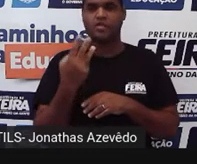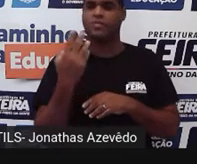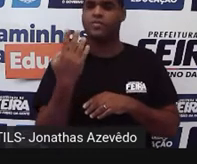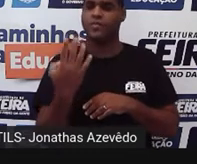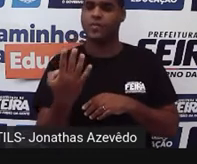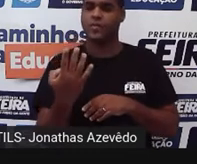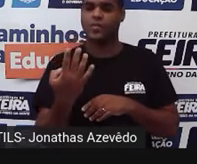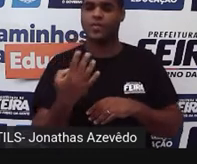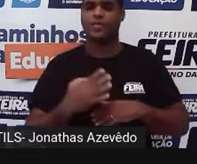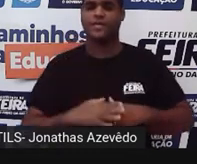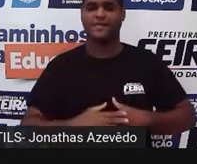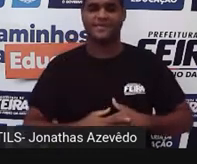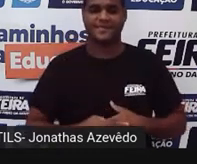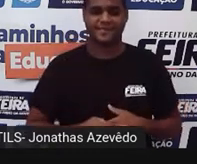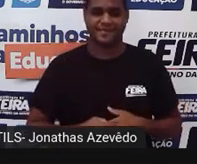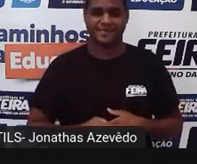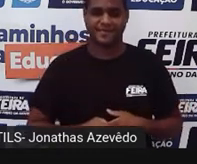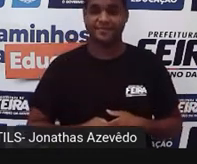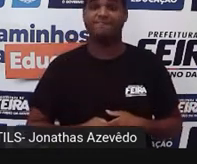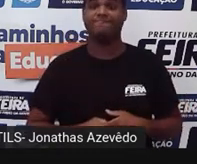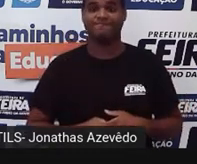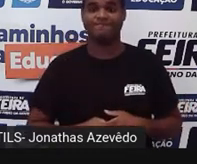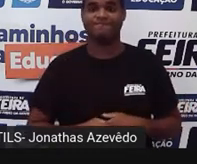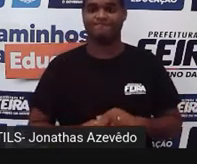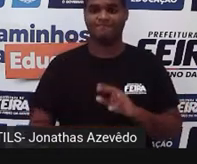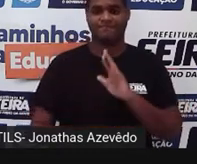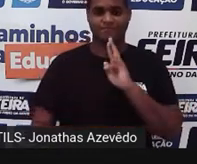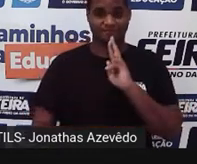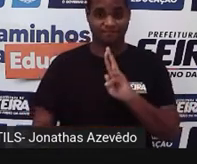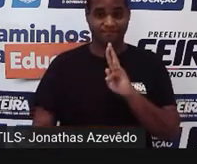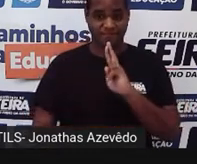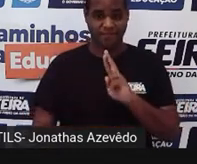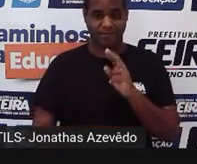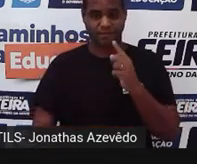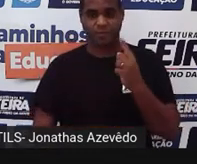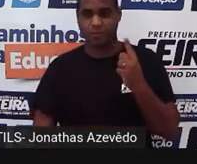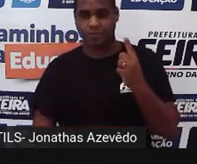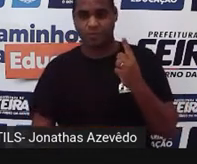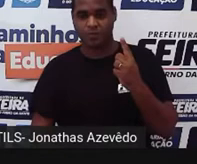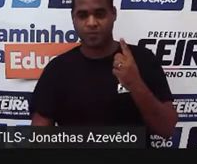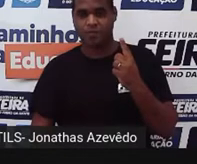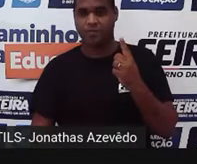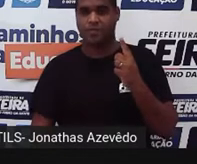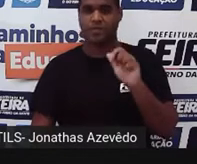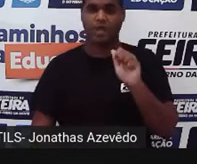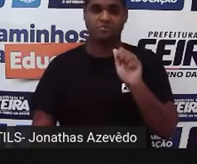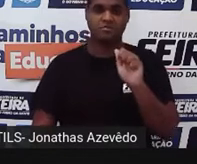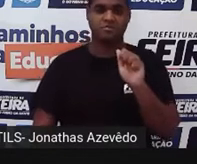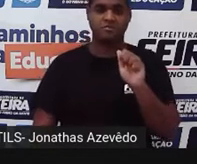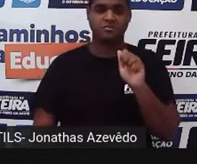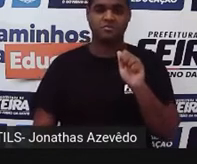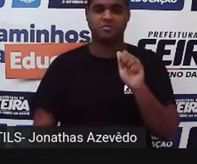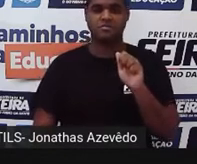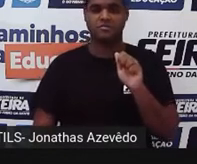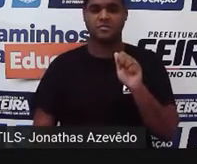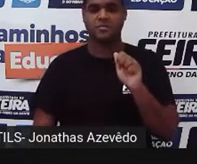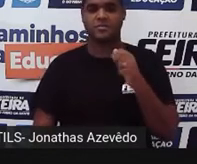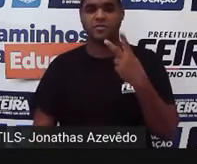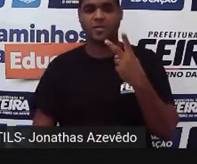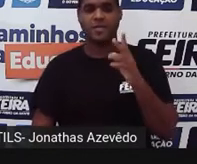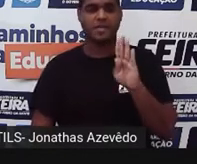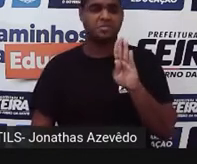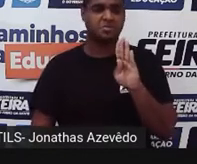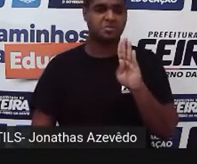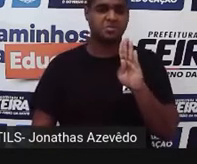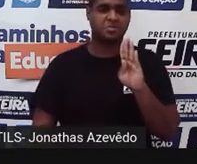3 e 4? A resposta é 1 na letra A, é 2 na